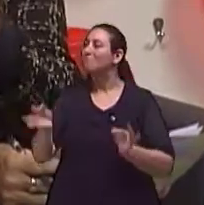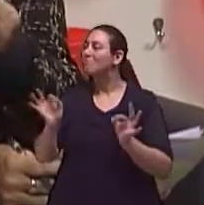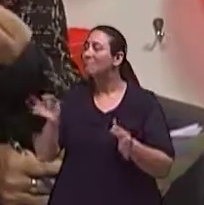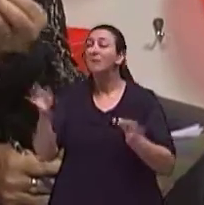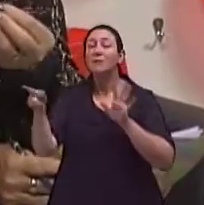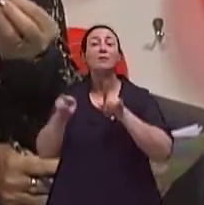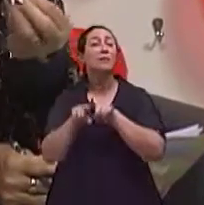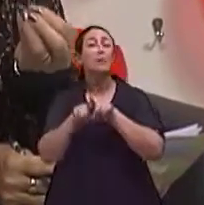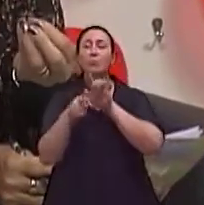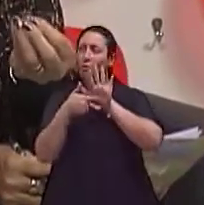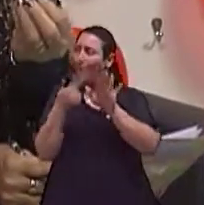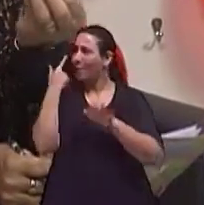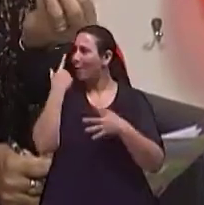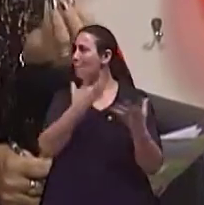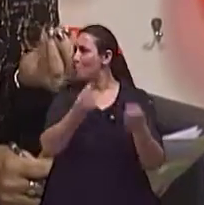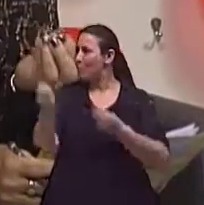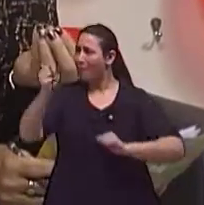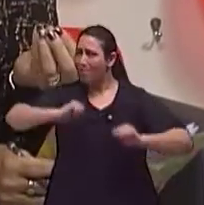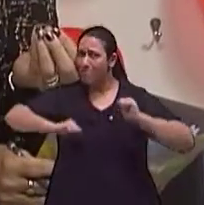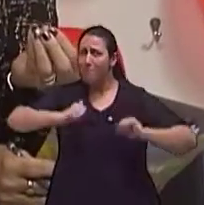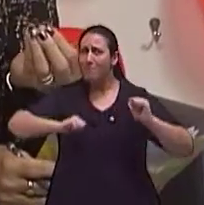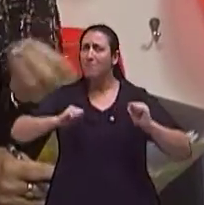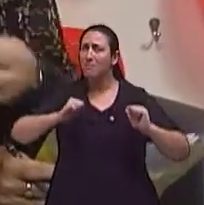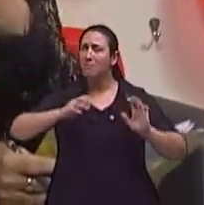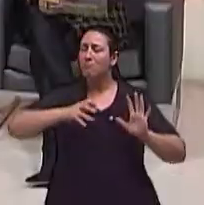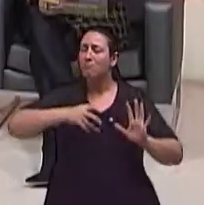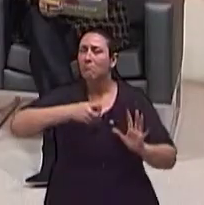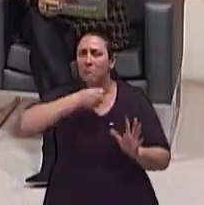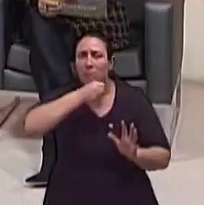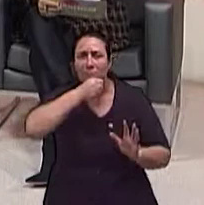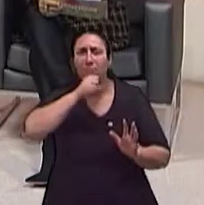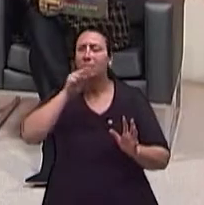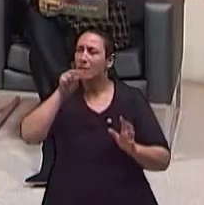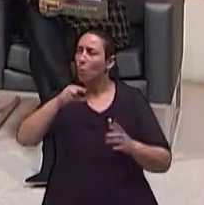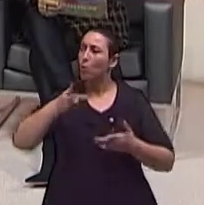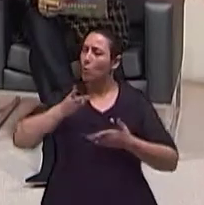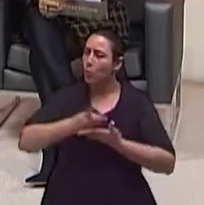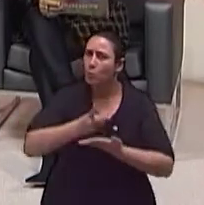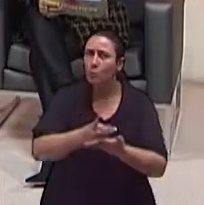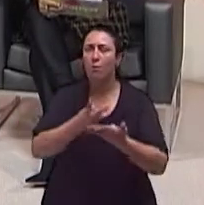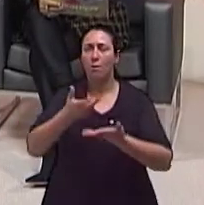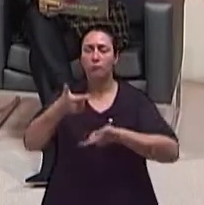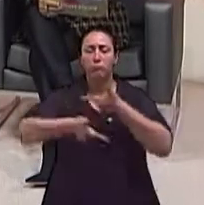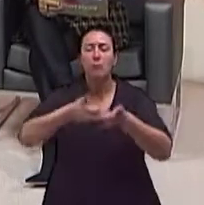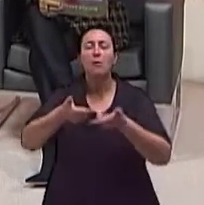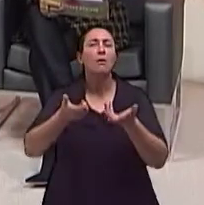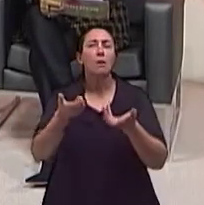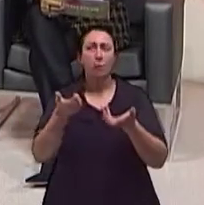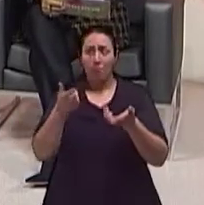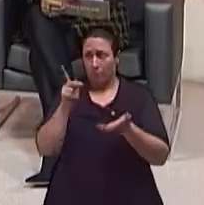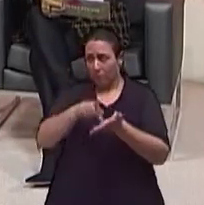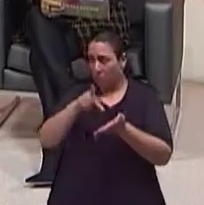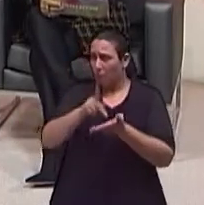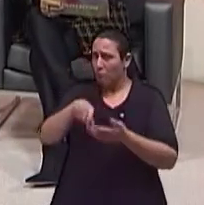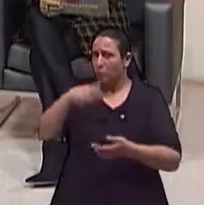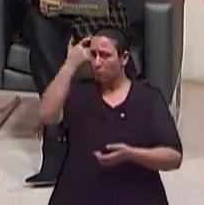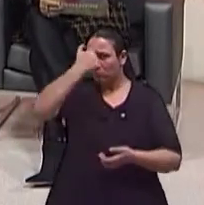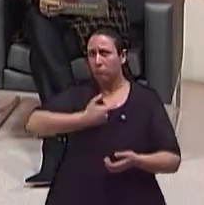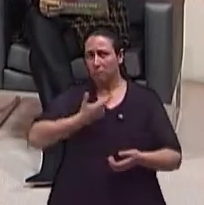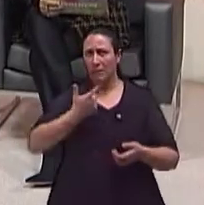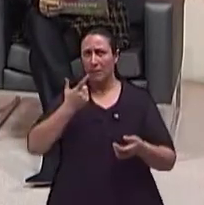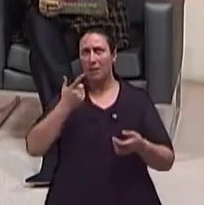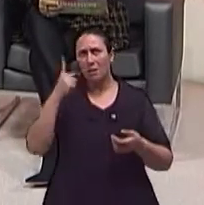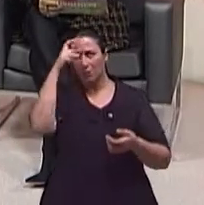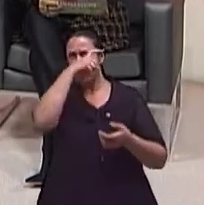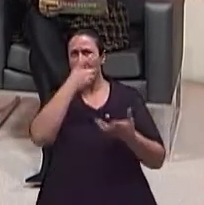acompanhar grandes atrizes envelhecendo. Sim. E atuando e continuando atuando. Isso é uma modificação um pouco para a